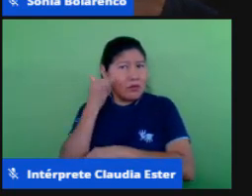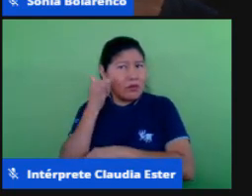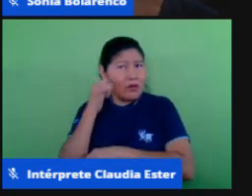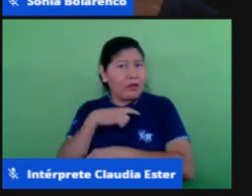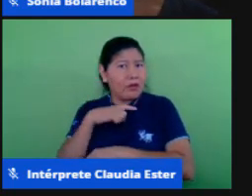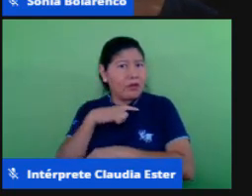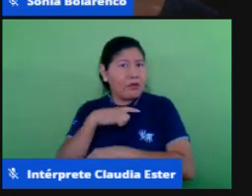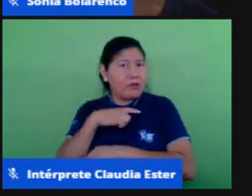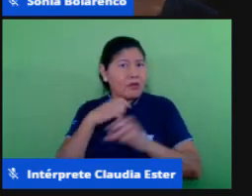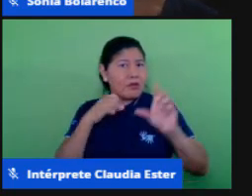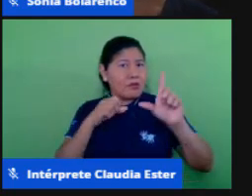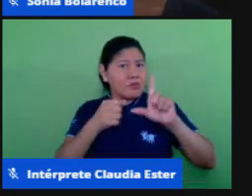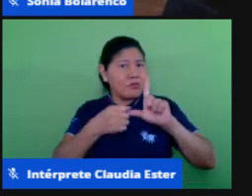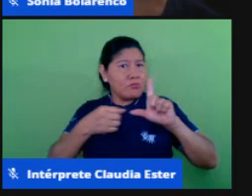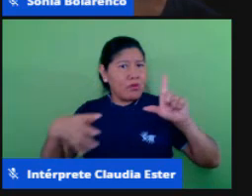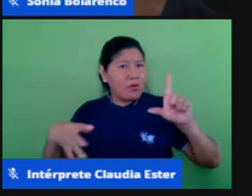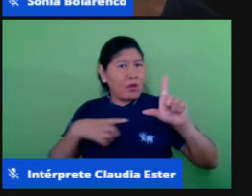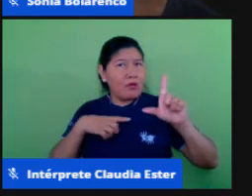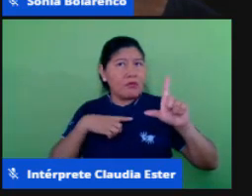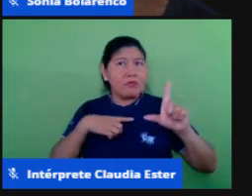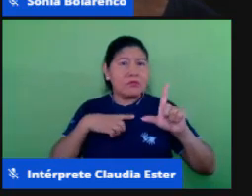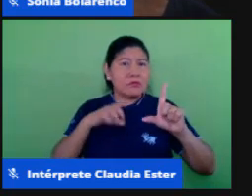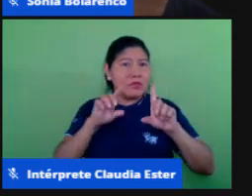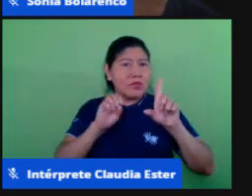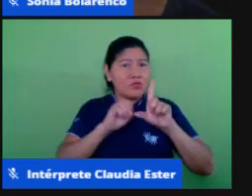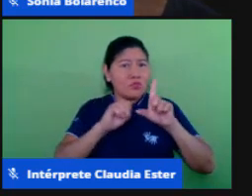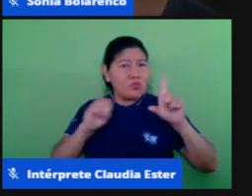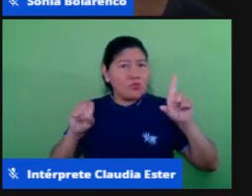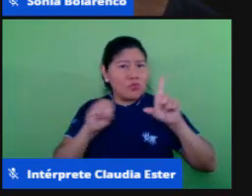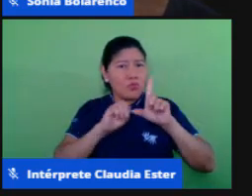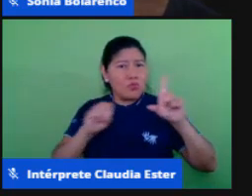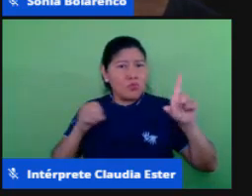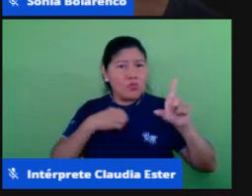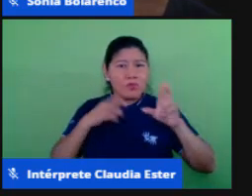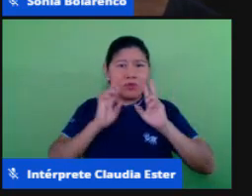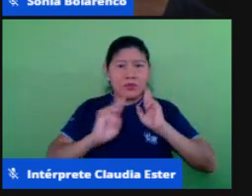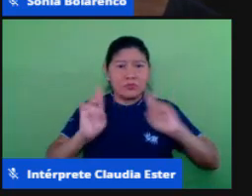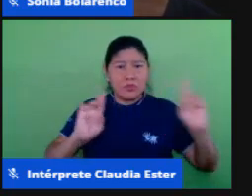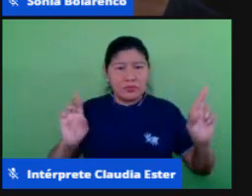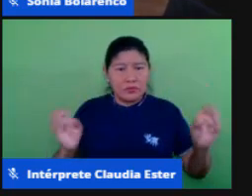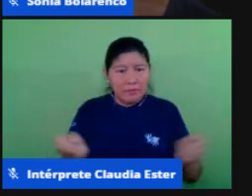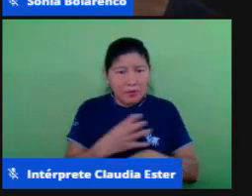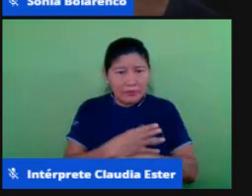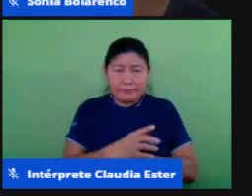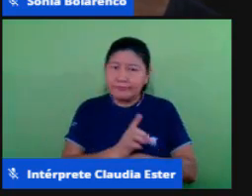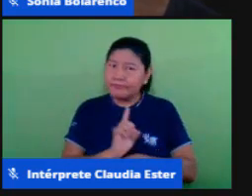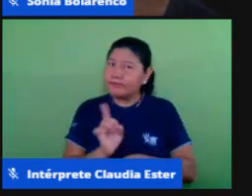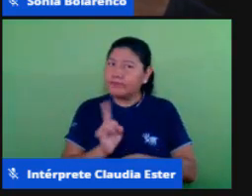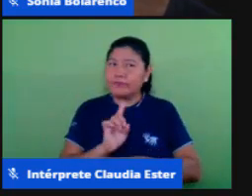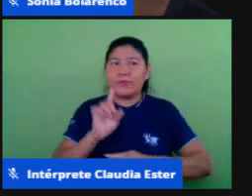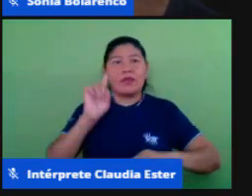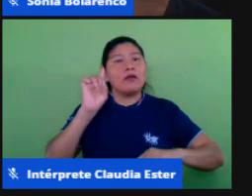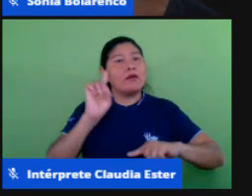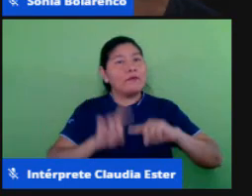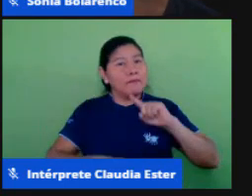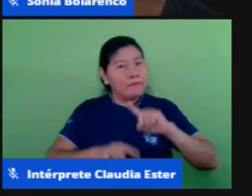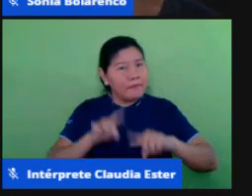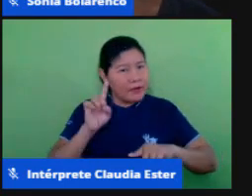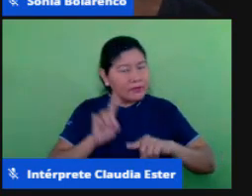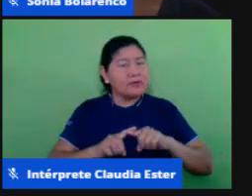Google porque eu tenho um grupo que manda e tenho todas as respostas não são ferramentas são